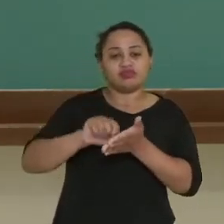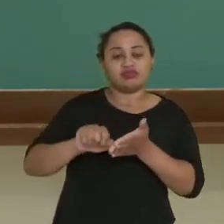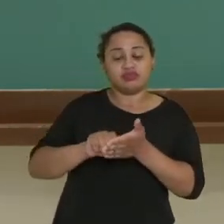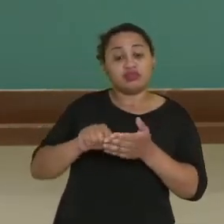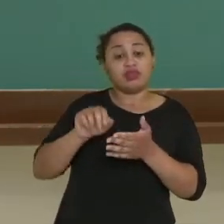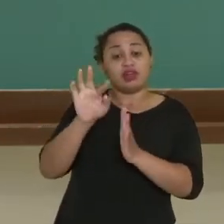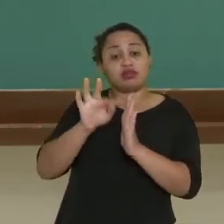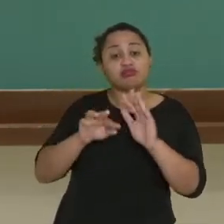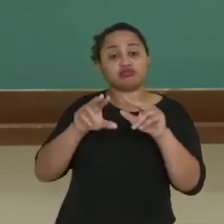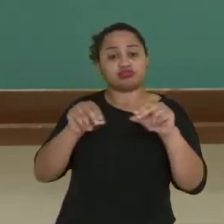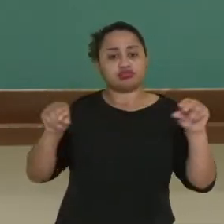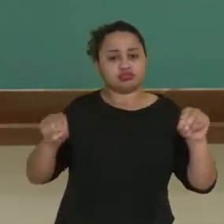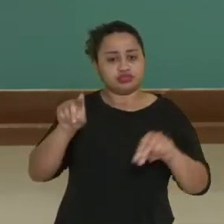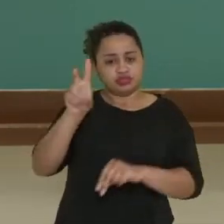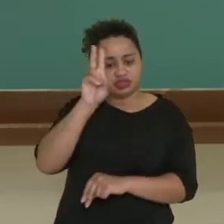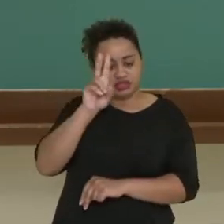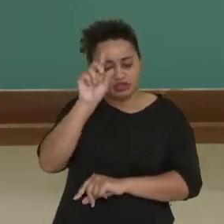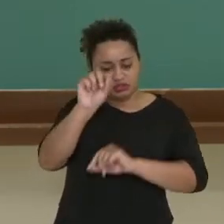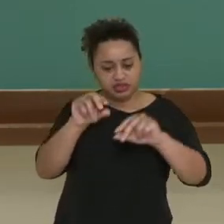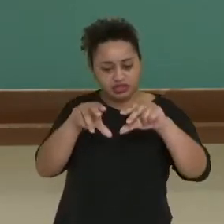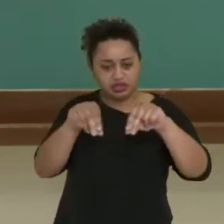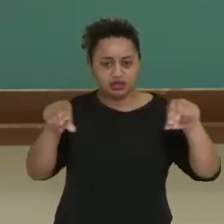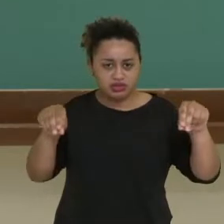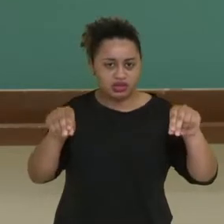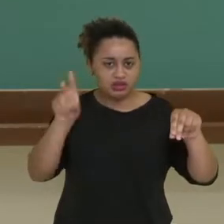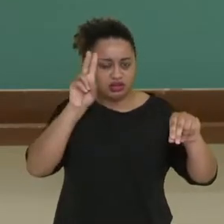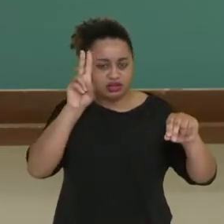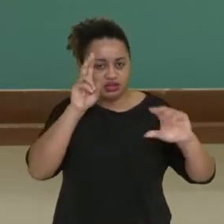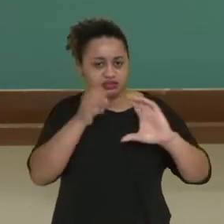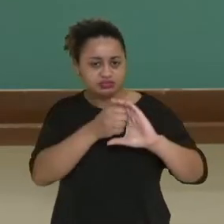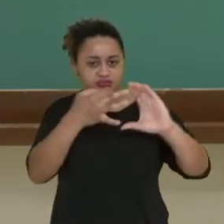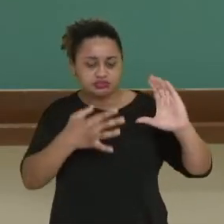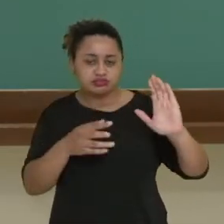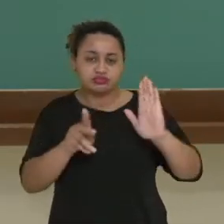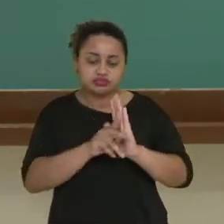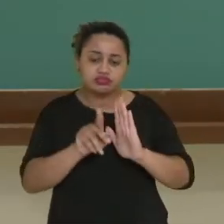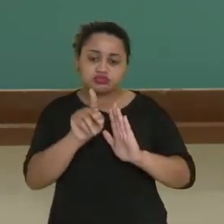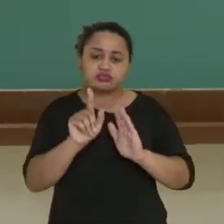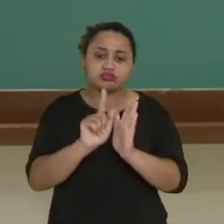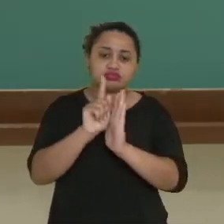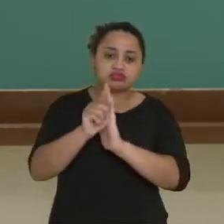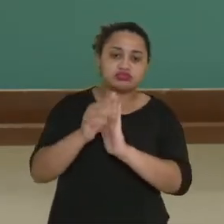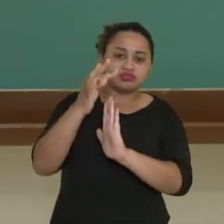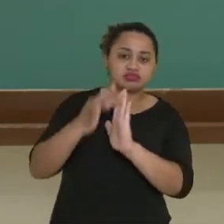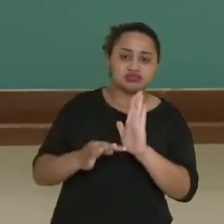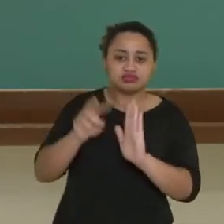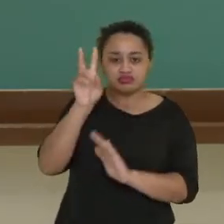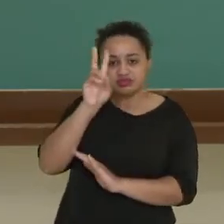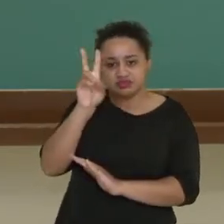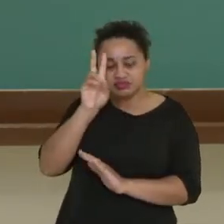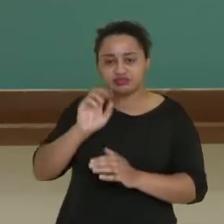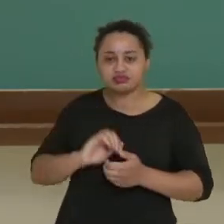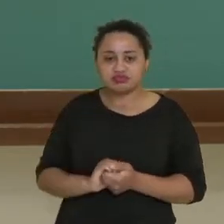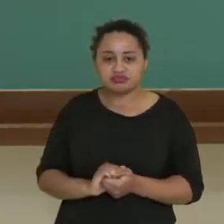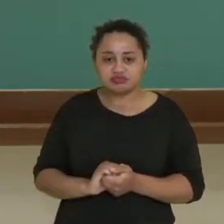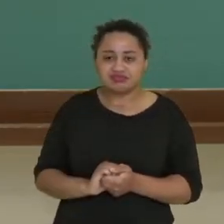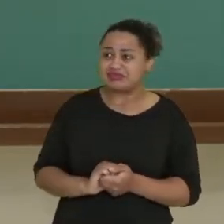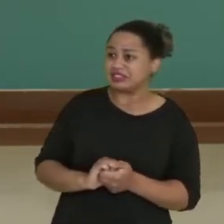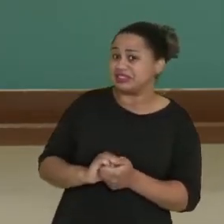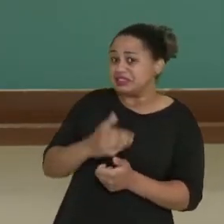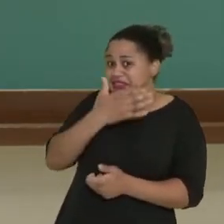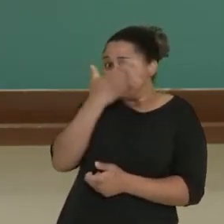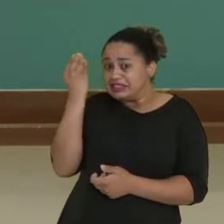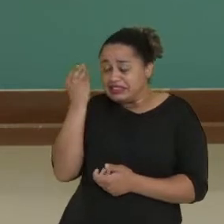que é o cordel? Lembram das características que fazem parte desse gênero textual? Esqueceram?